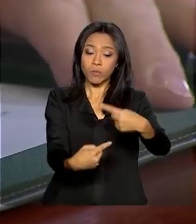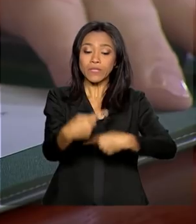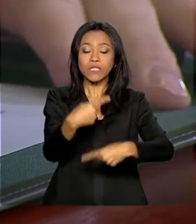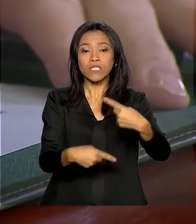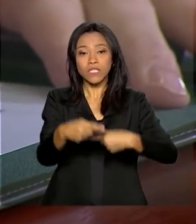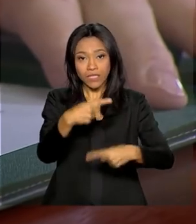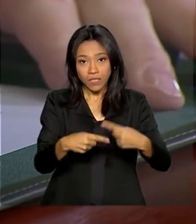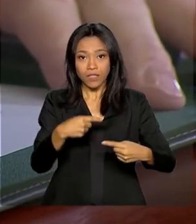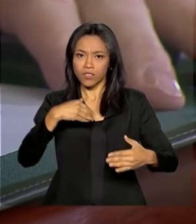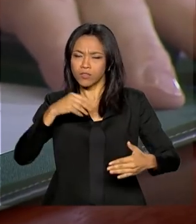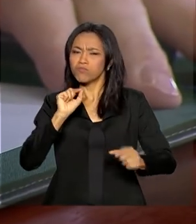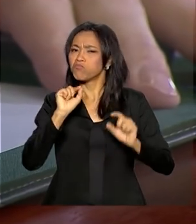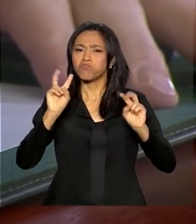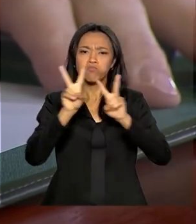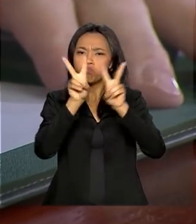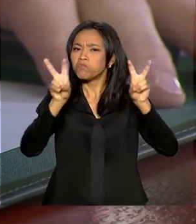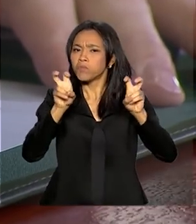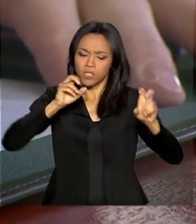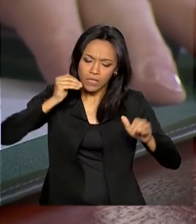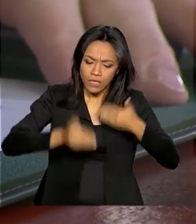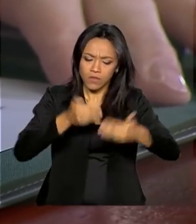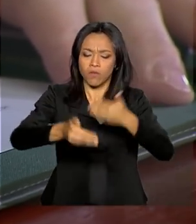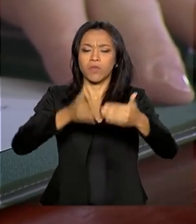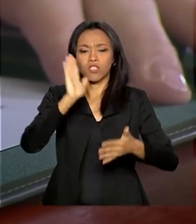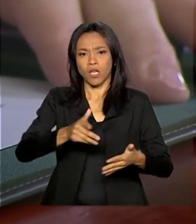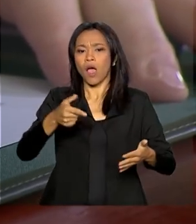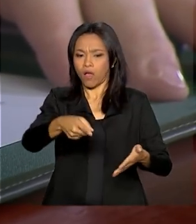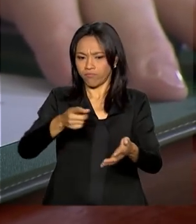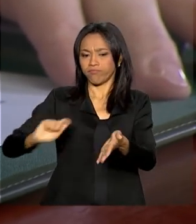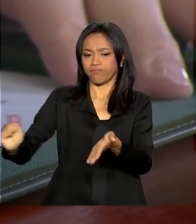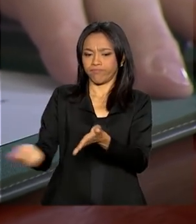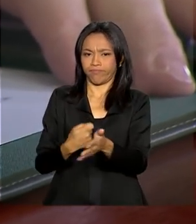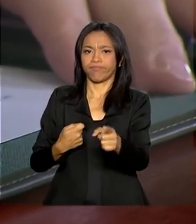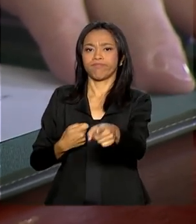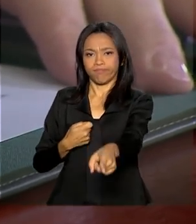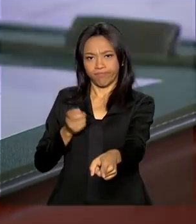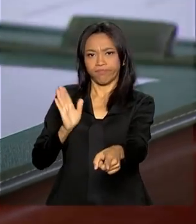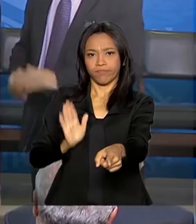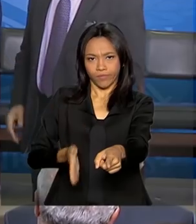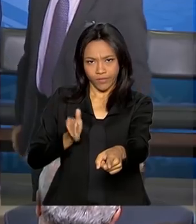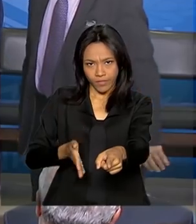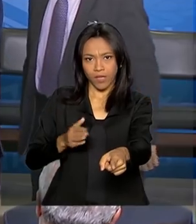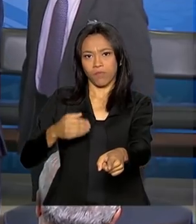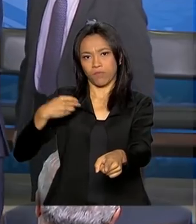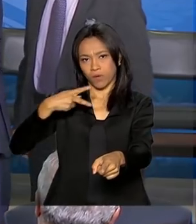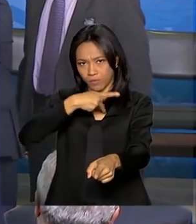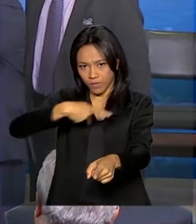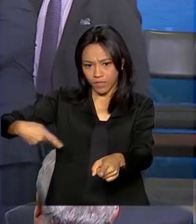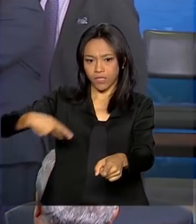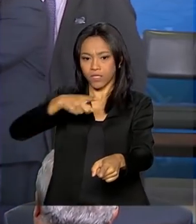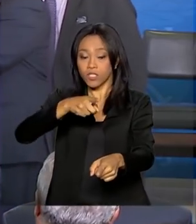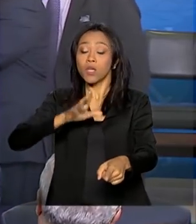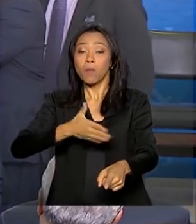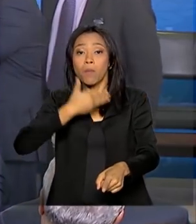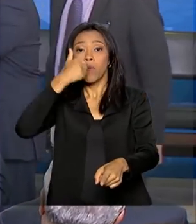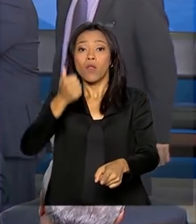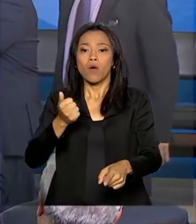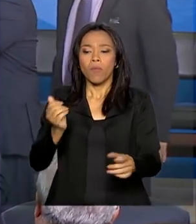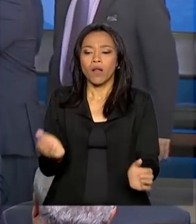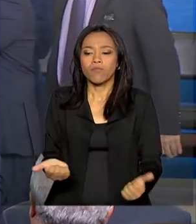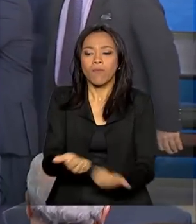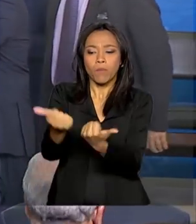Regional, assinada pelo presidente Jair Bolsonaro, pretende promover a capacidade produtiva em áreas menos